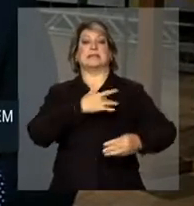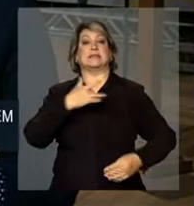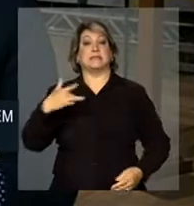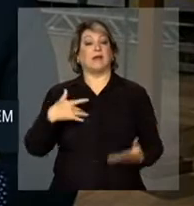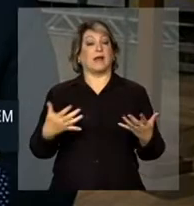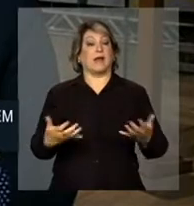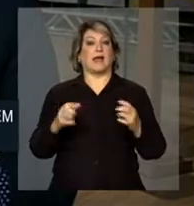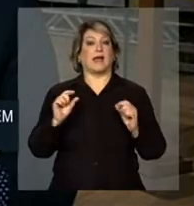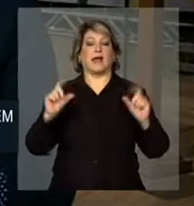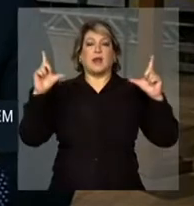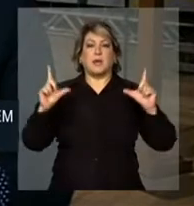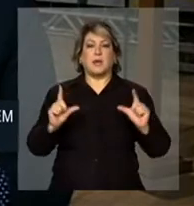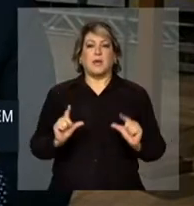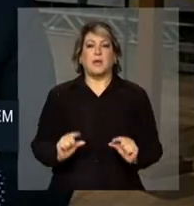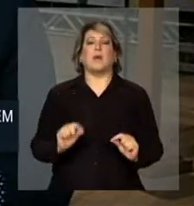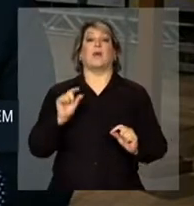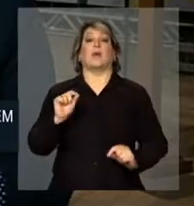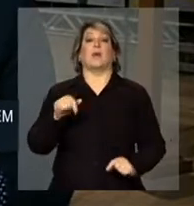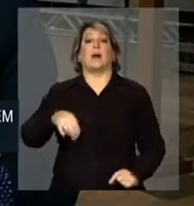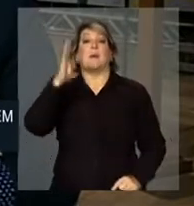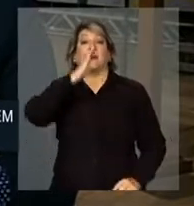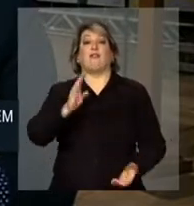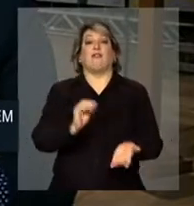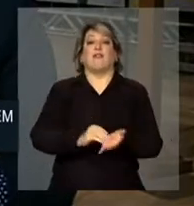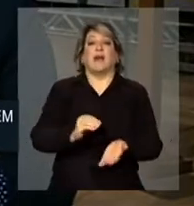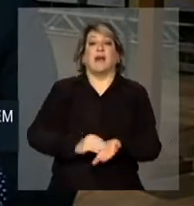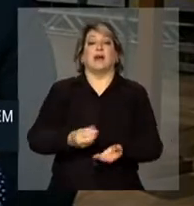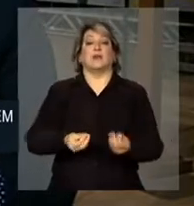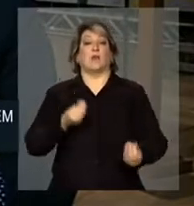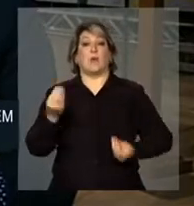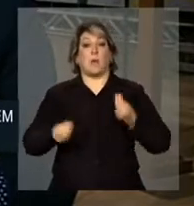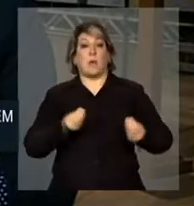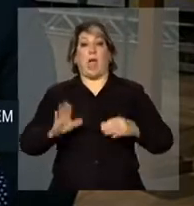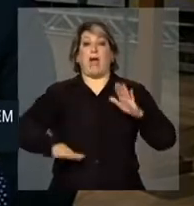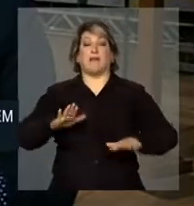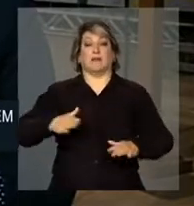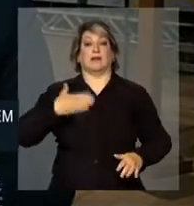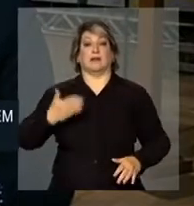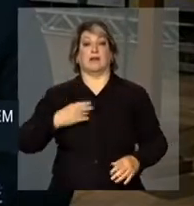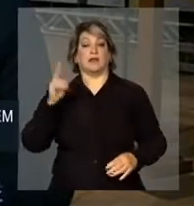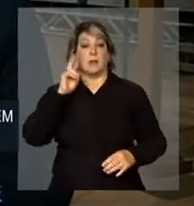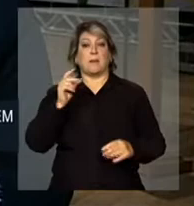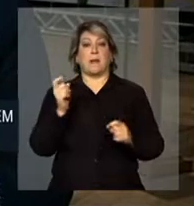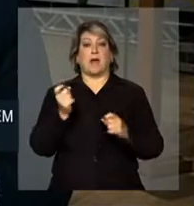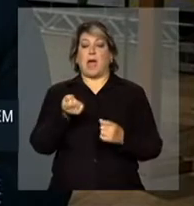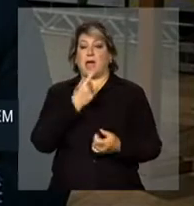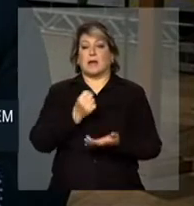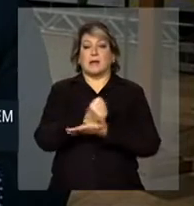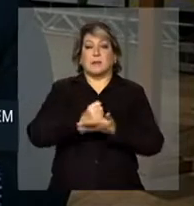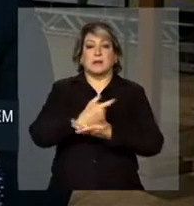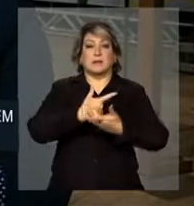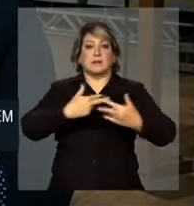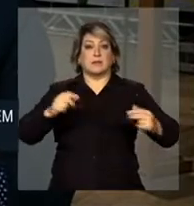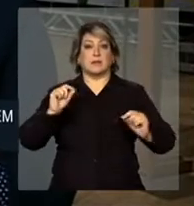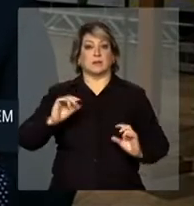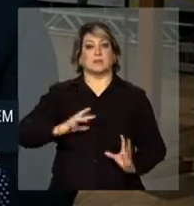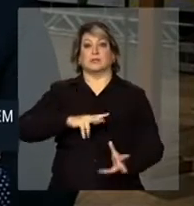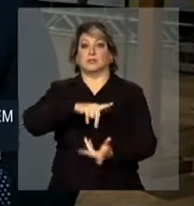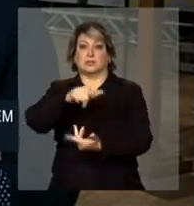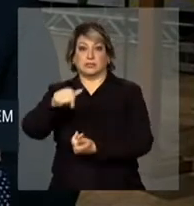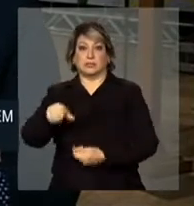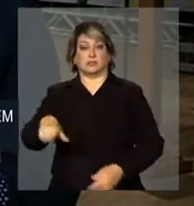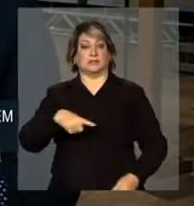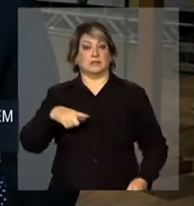pretende reduzir a vulnerabilidade do Brasil em relação ao mercado de medicamentos internacional, reduzir o